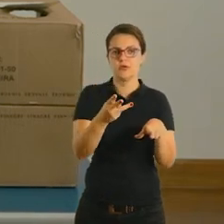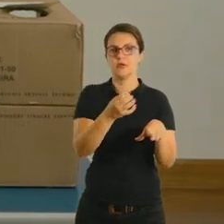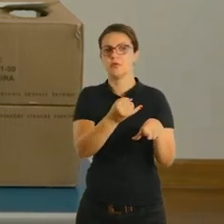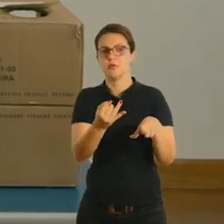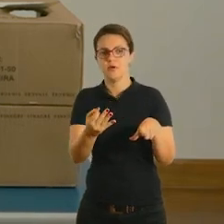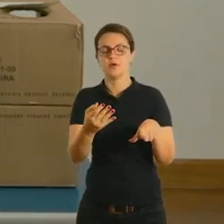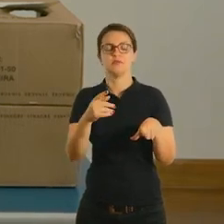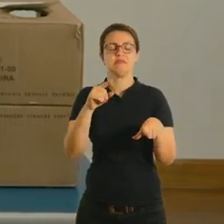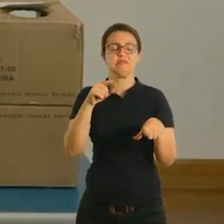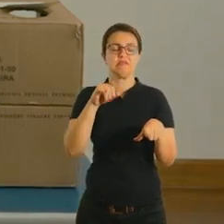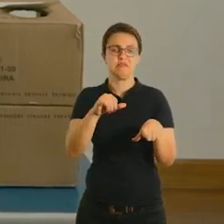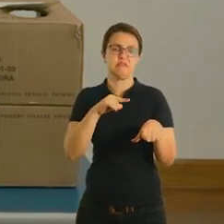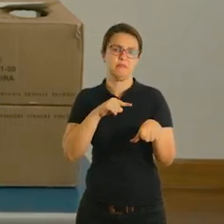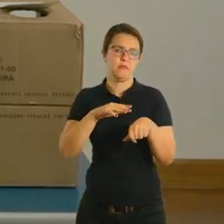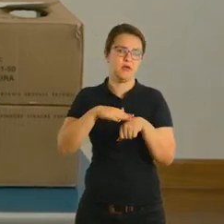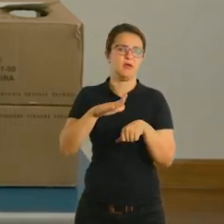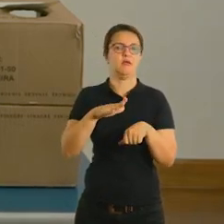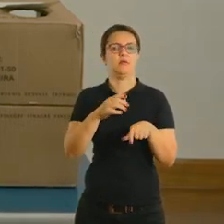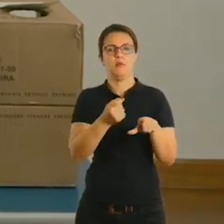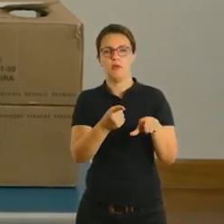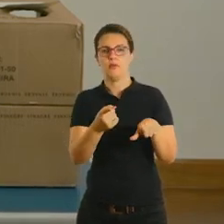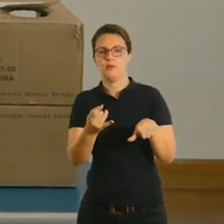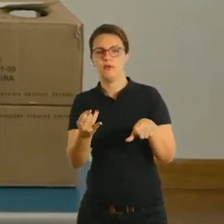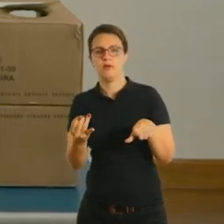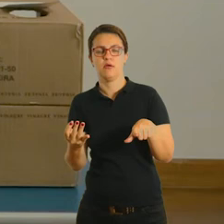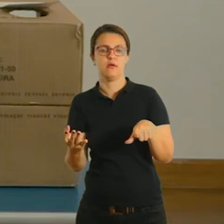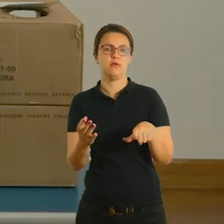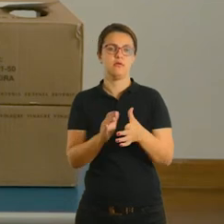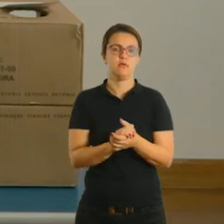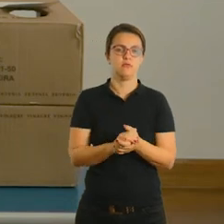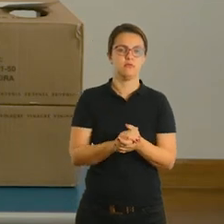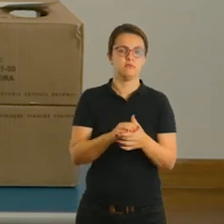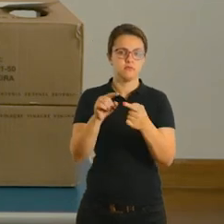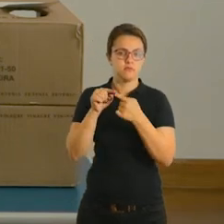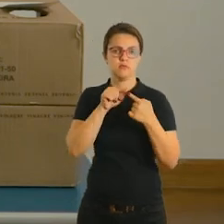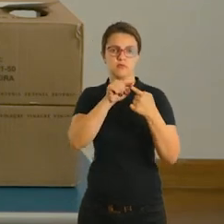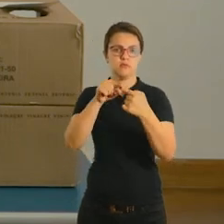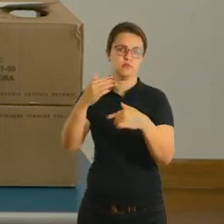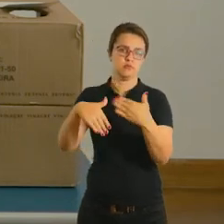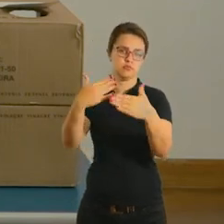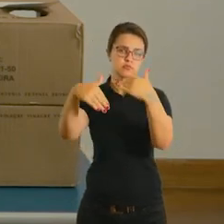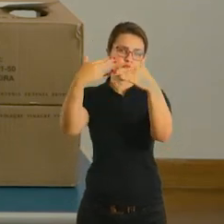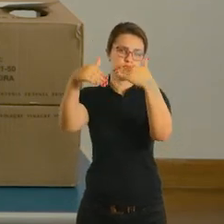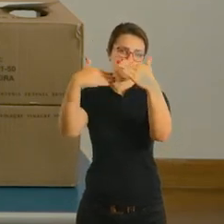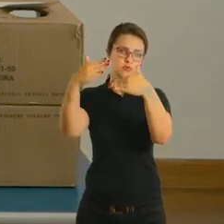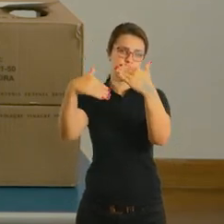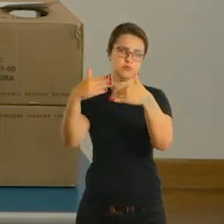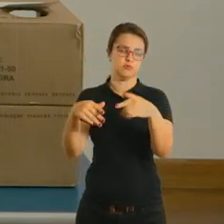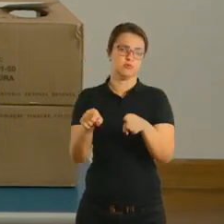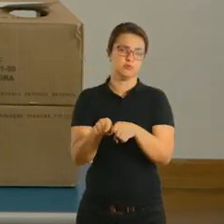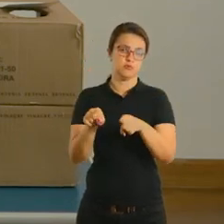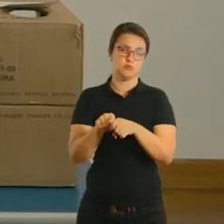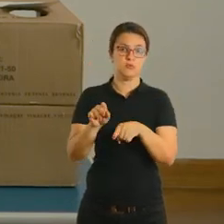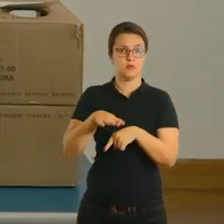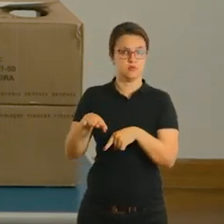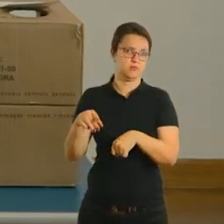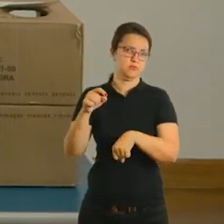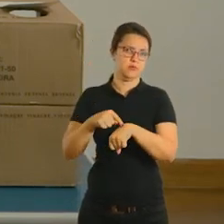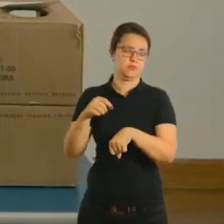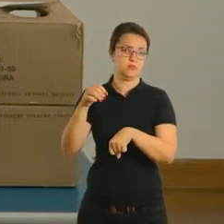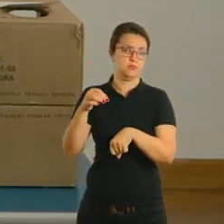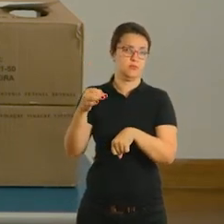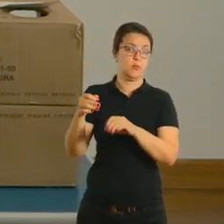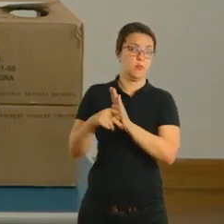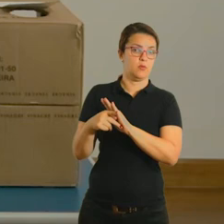Se tiver mais, ele vai contar mais. Então você vai sistematizando de acordo com a evolução, com o tempo da criança e com o que ela